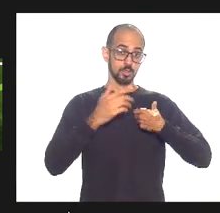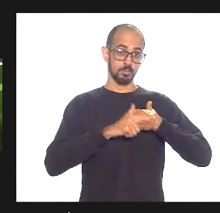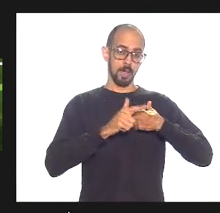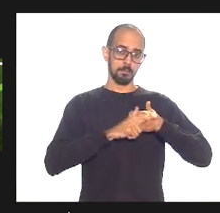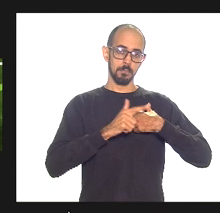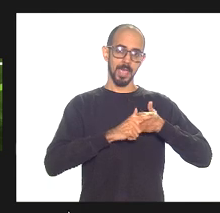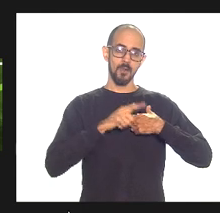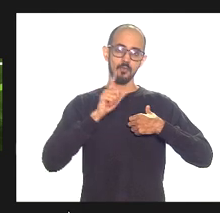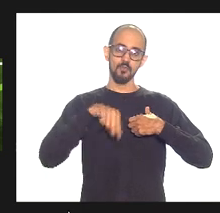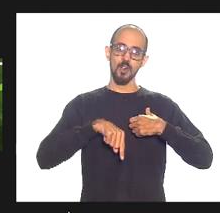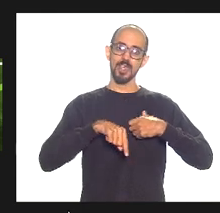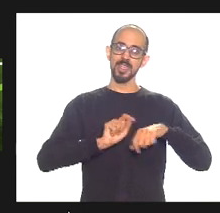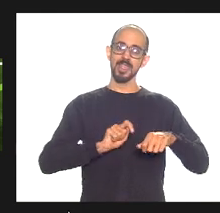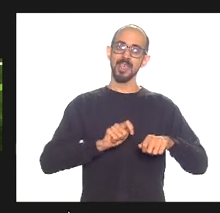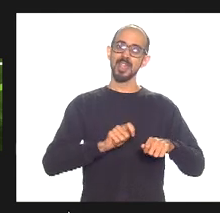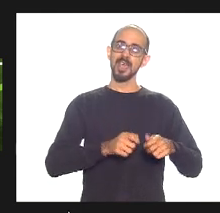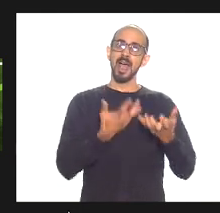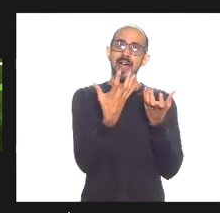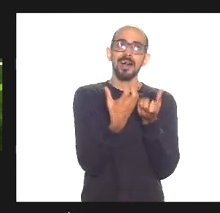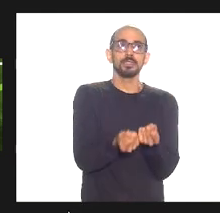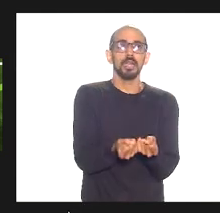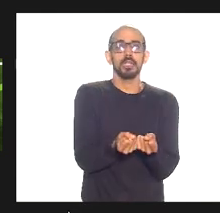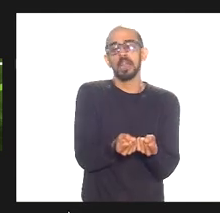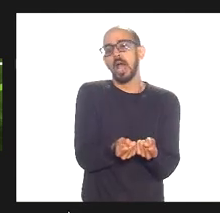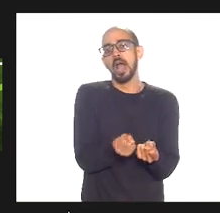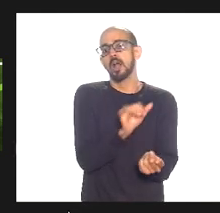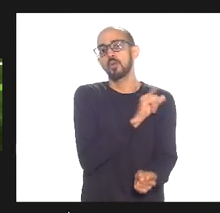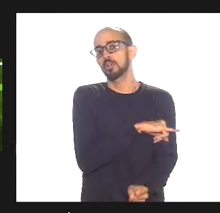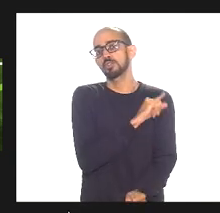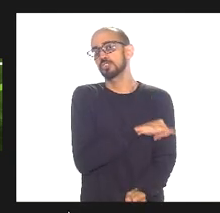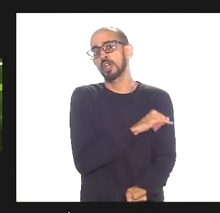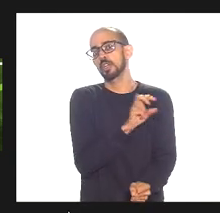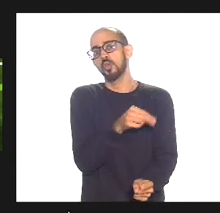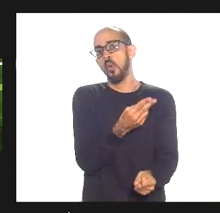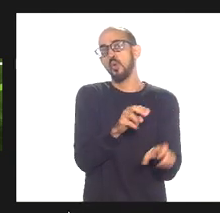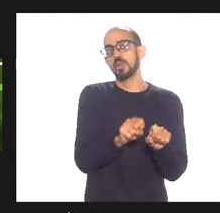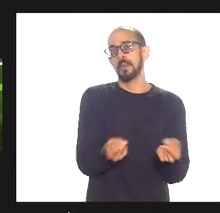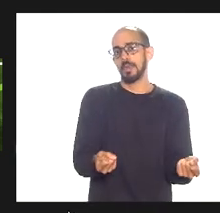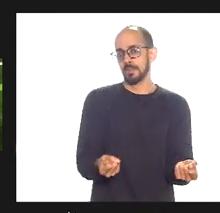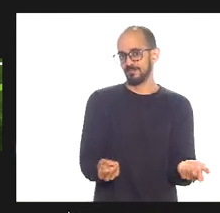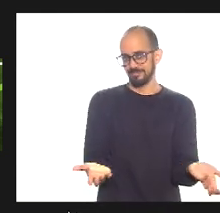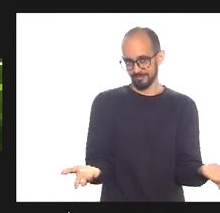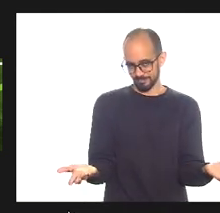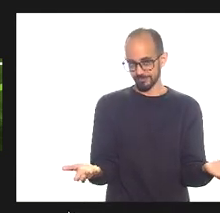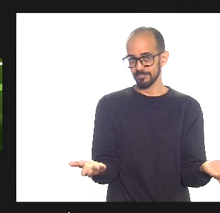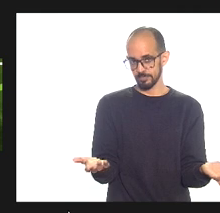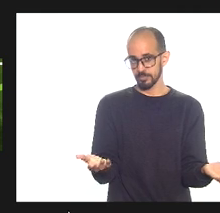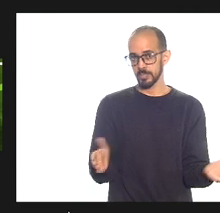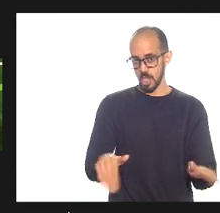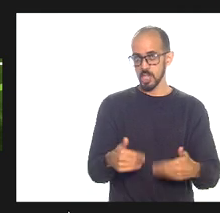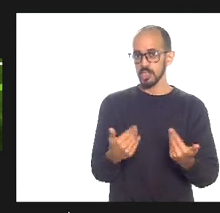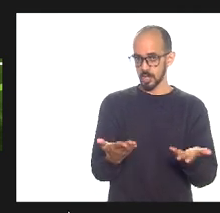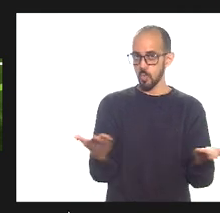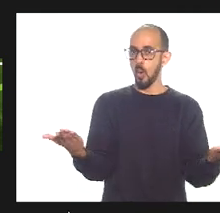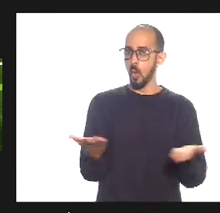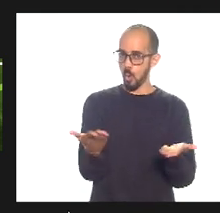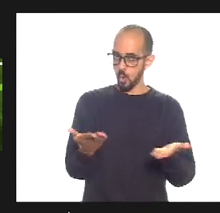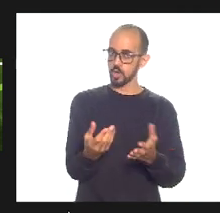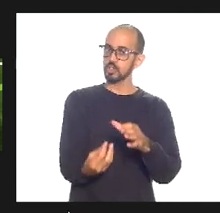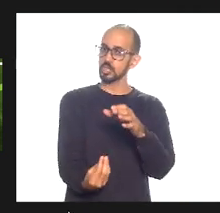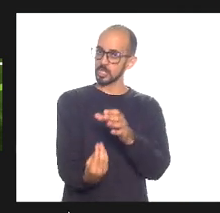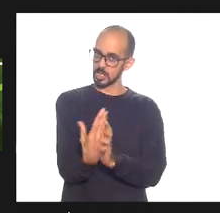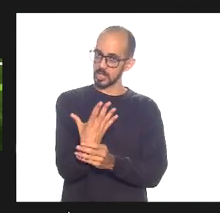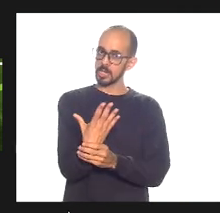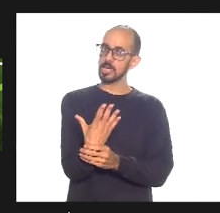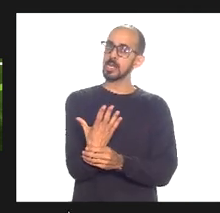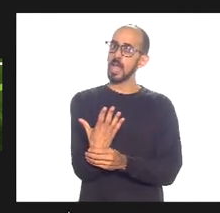subjulgar o estado do Rio de Janeiro a aderir ao regime se não quebrávamos então hoje estabelecer a relação com o regime